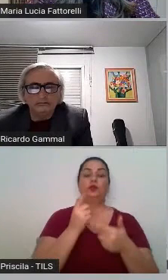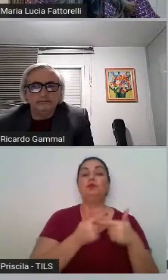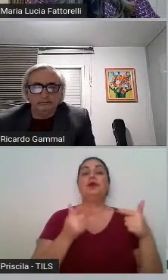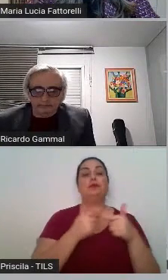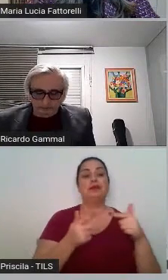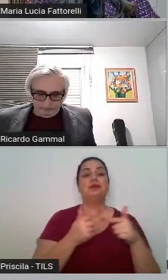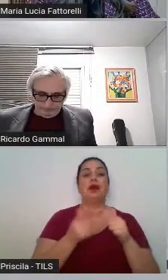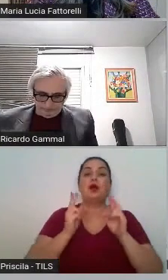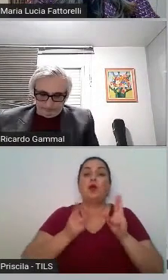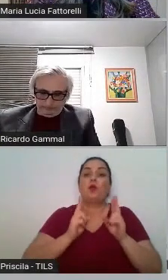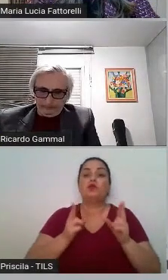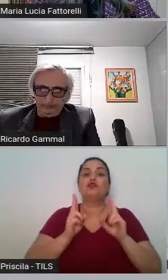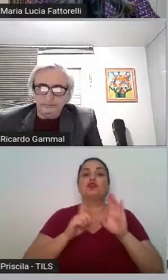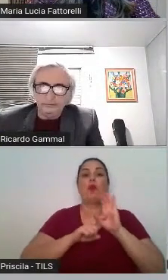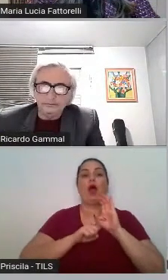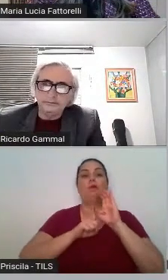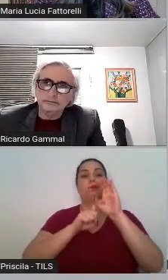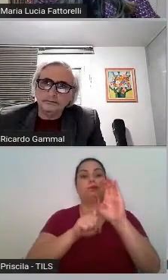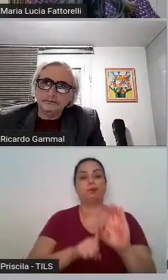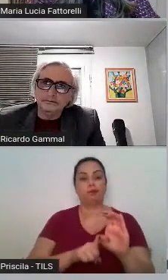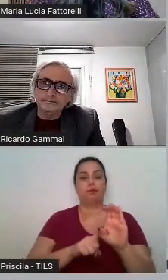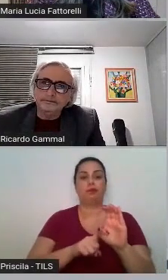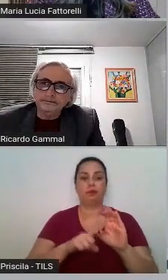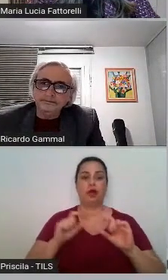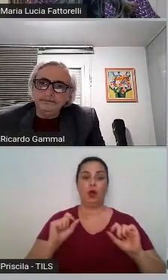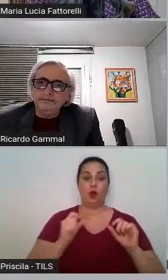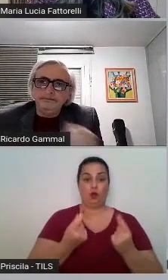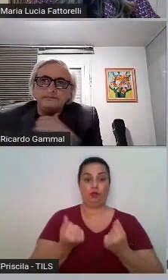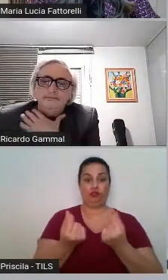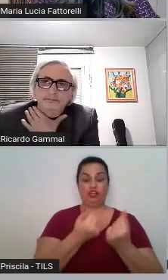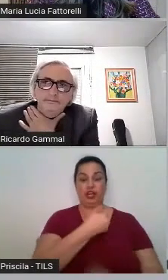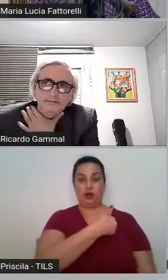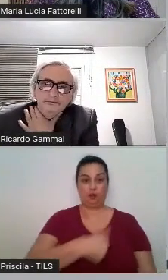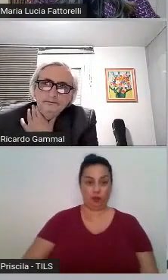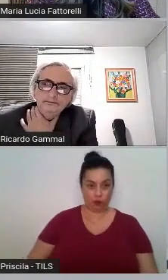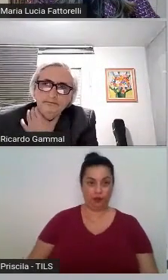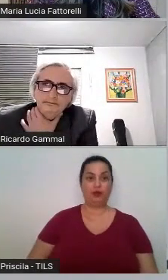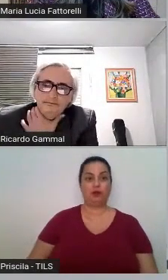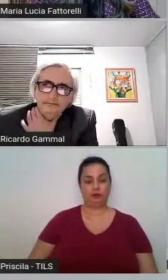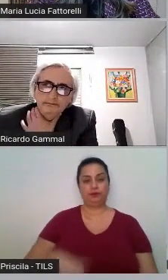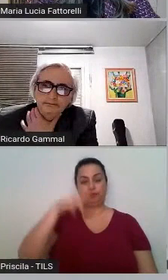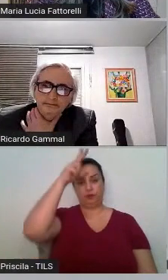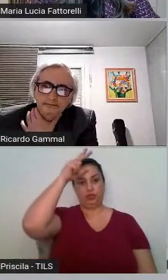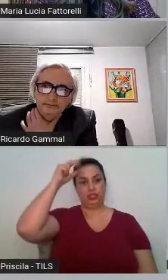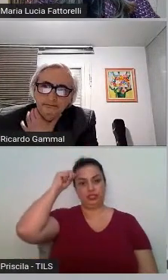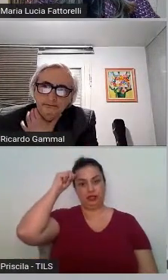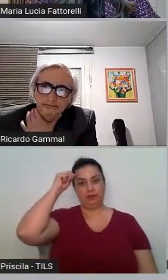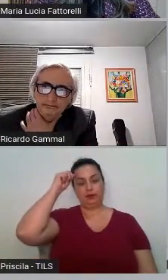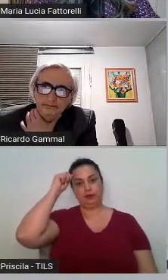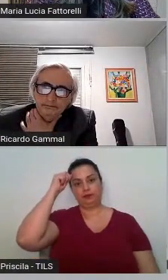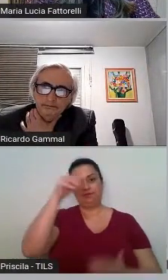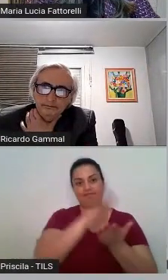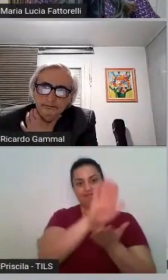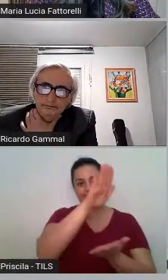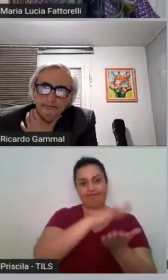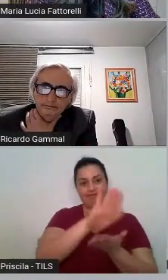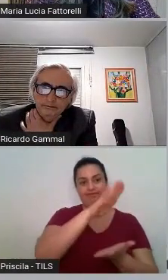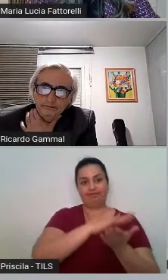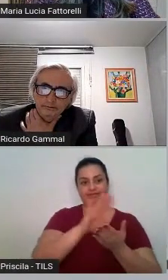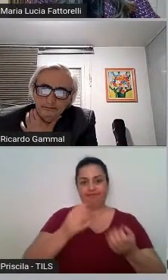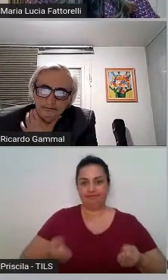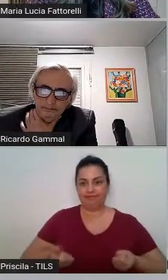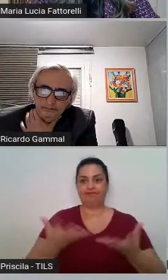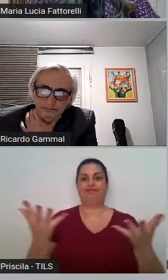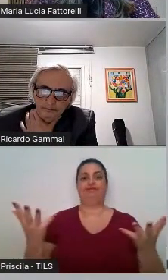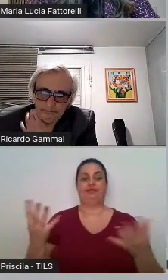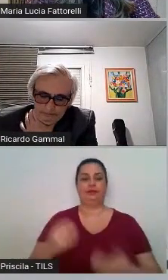é mais um sangramento para os cofres públicos municipais. Então, eu queria